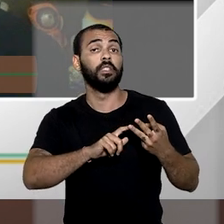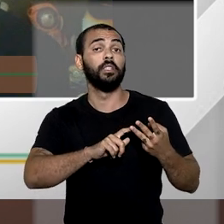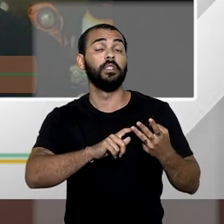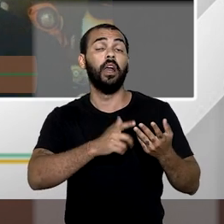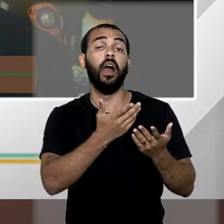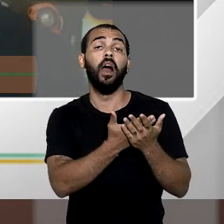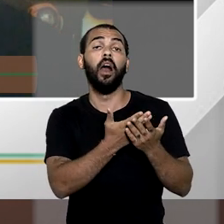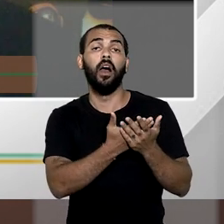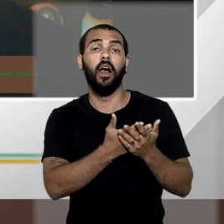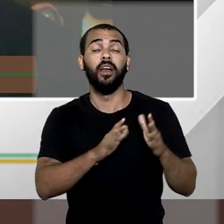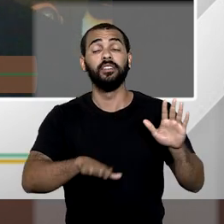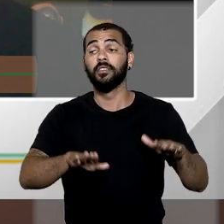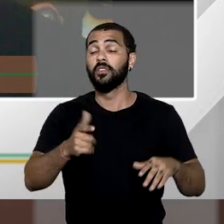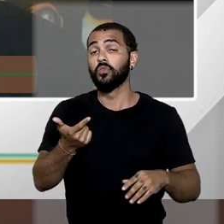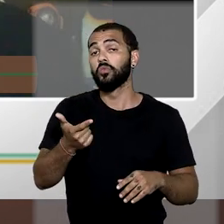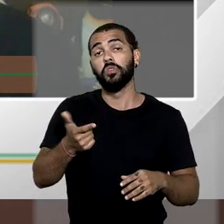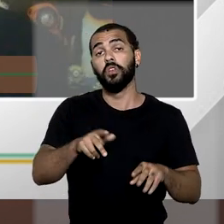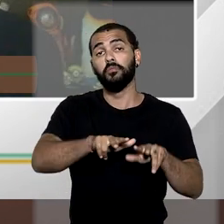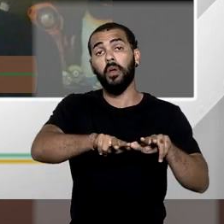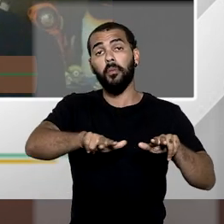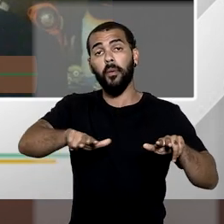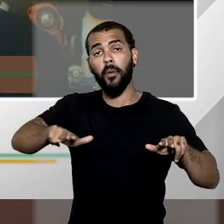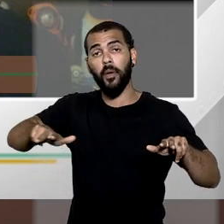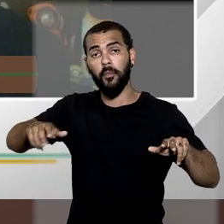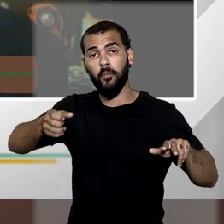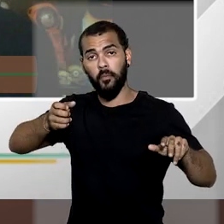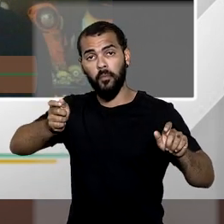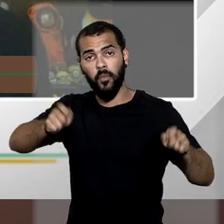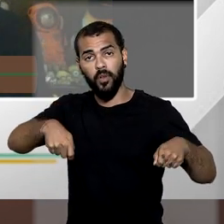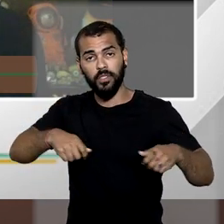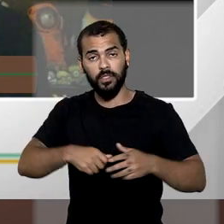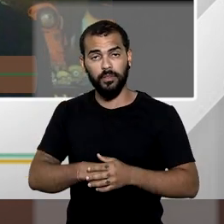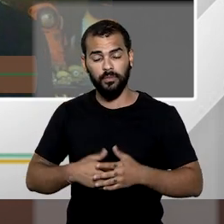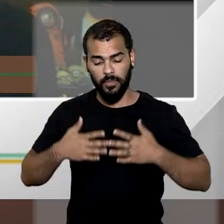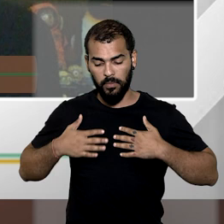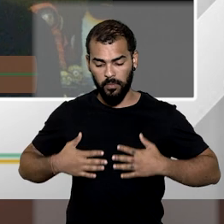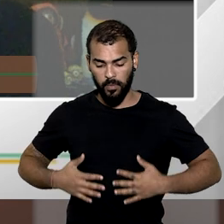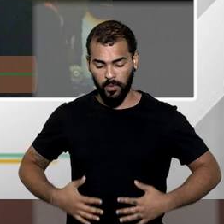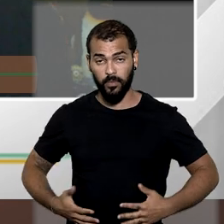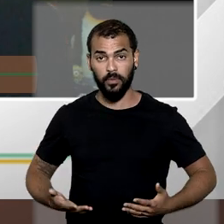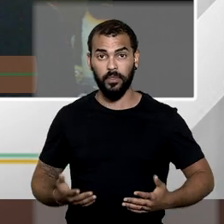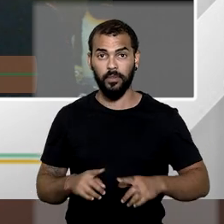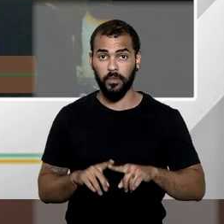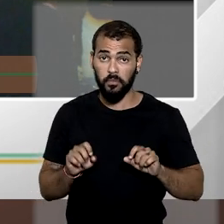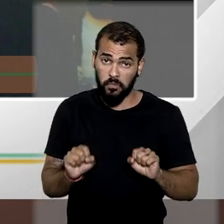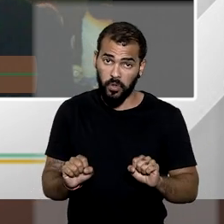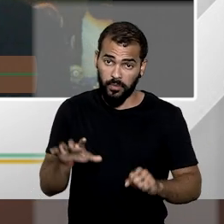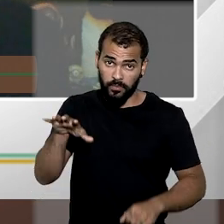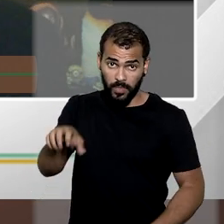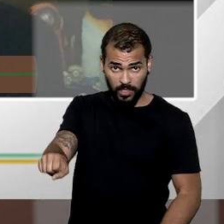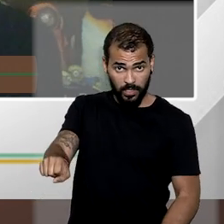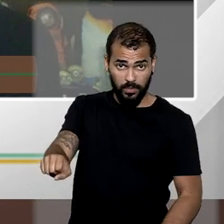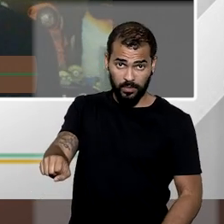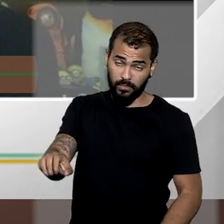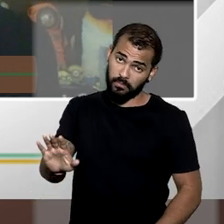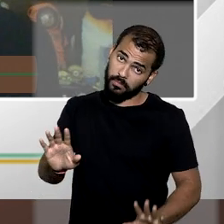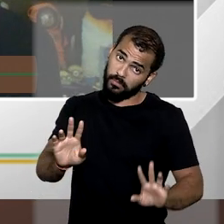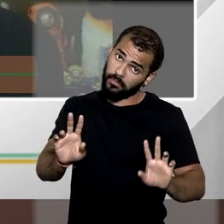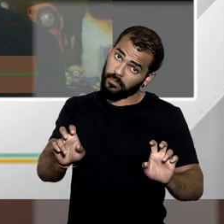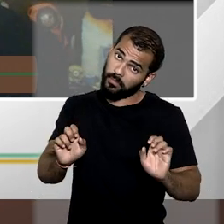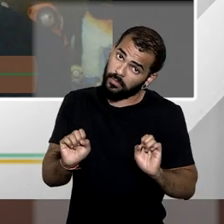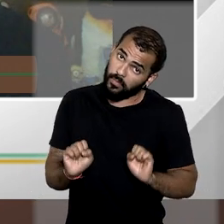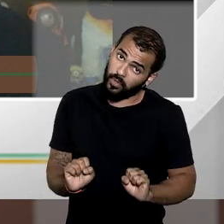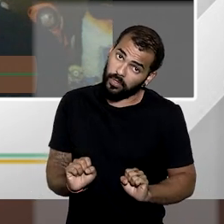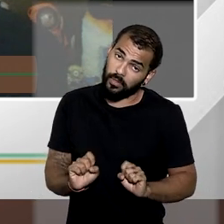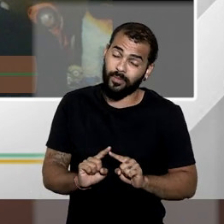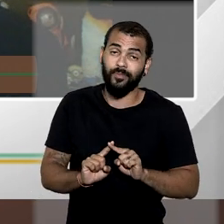suficientes para essas aulas. Poder-se ia pensar numa desapropriação de cadáver? Sim, em tese seria possível, mas,